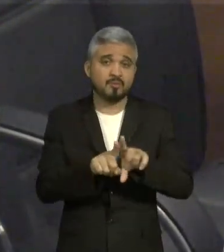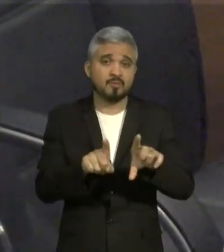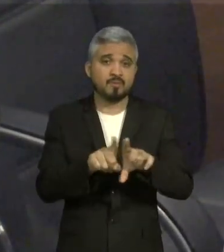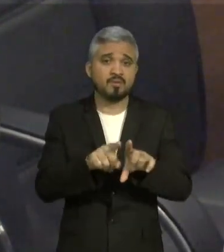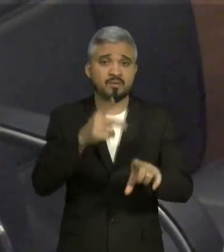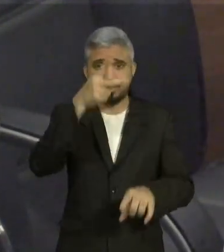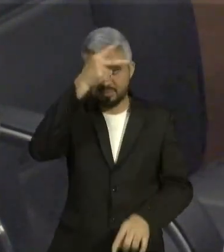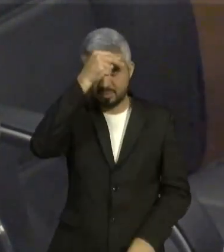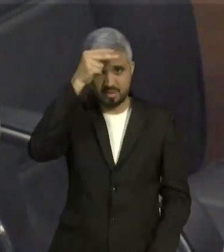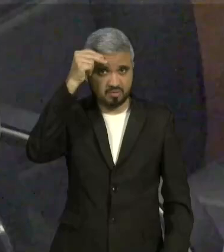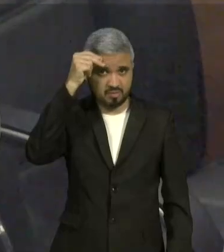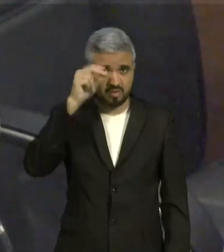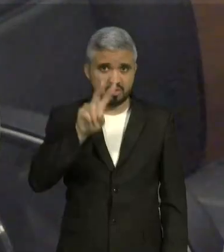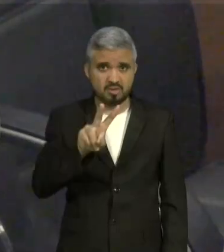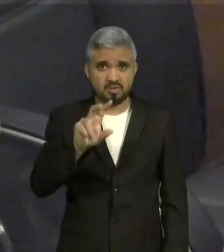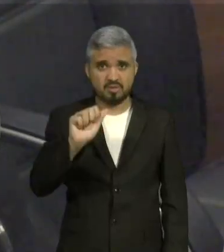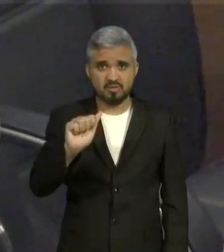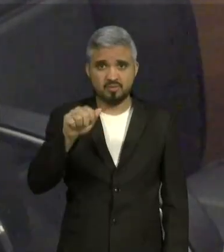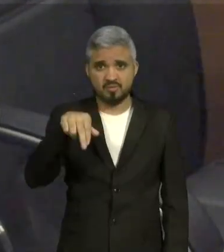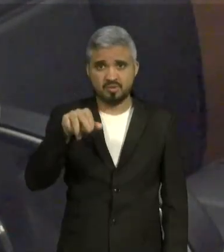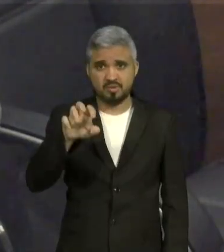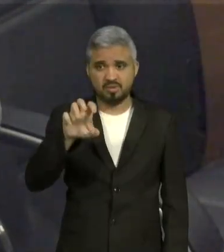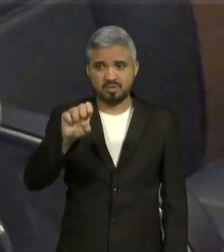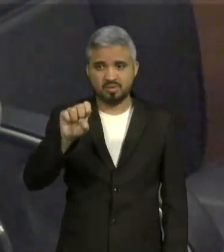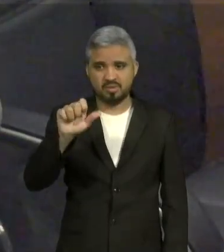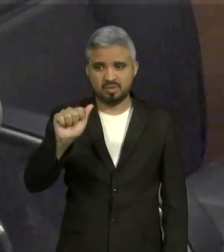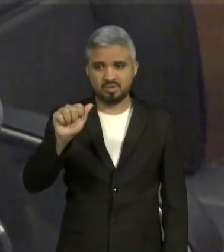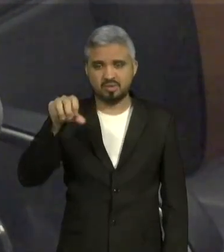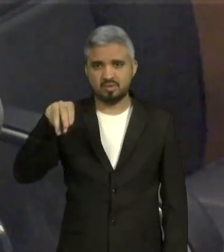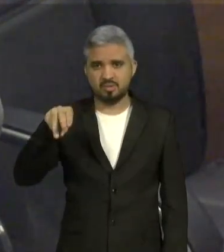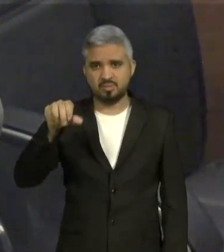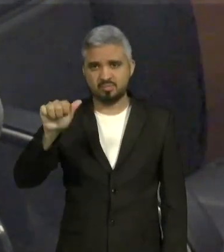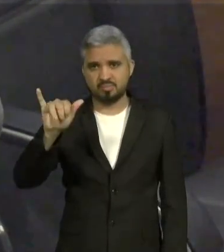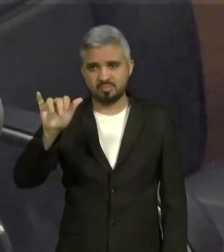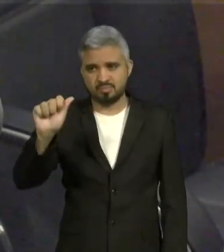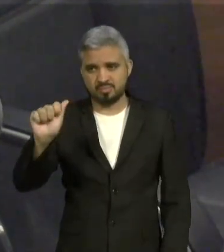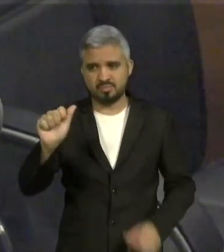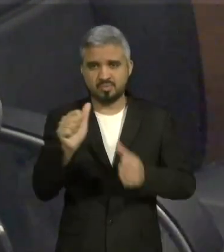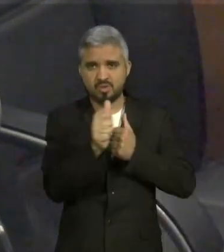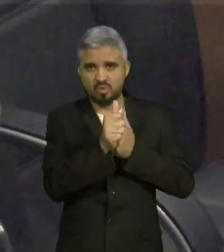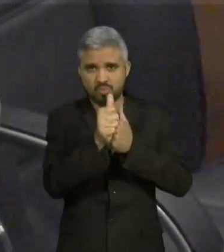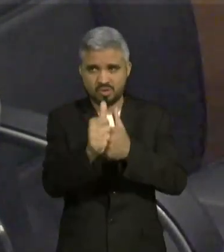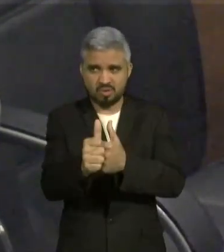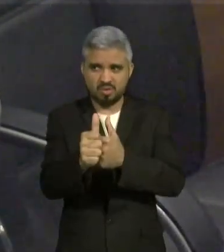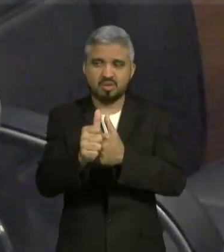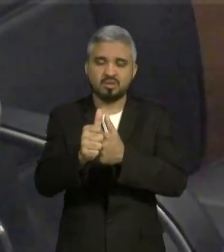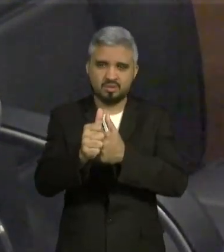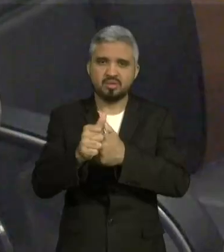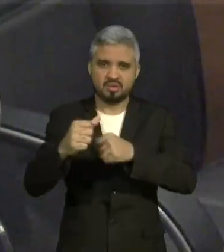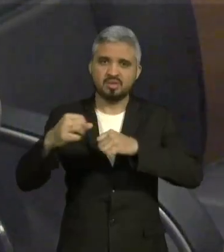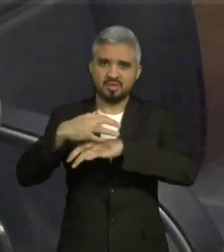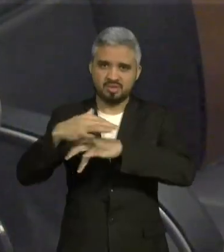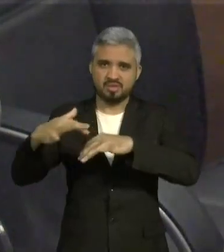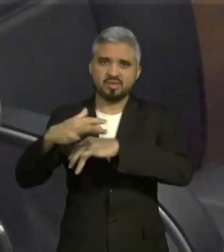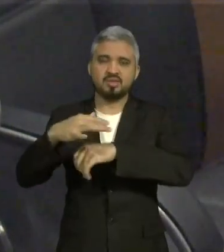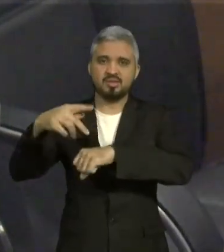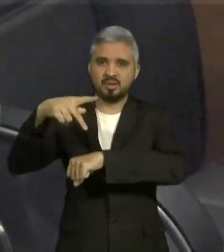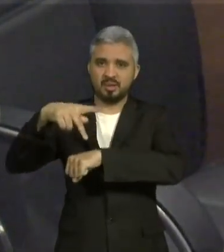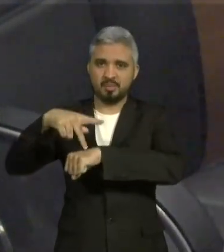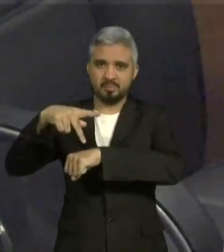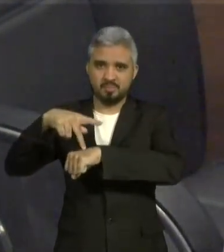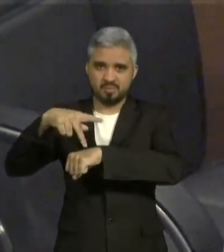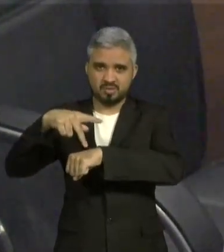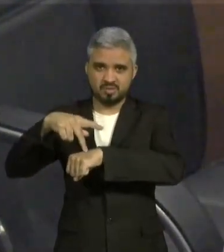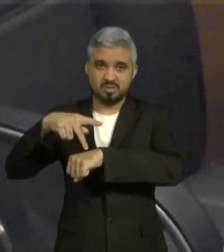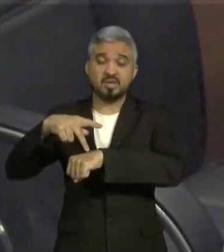acompanhando, minha esposa, onde teve uma votação histórica na cidade de Pedreiras, sendo a primeira